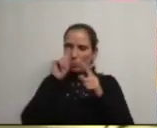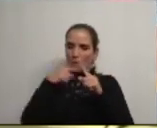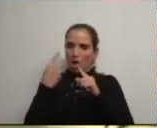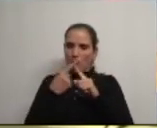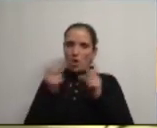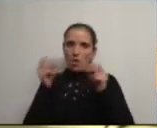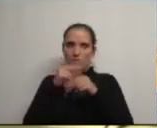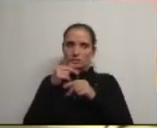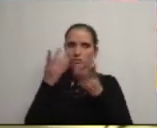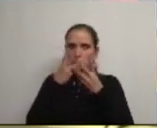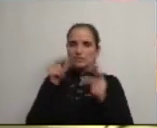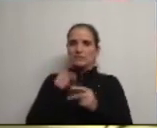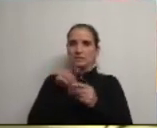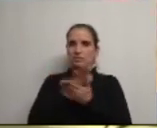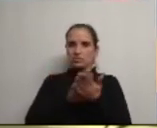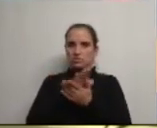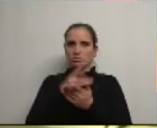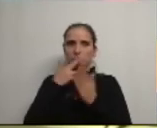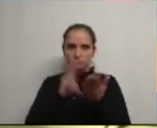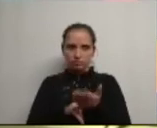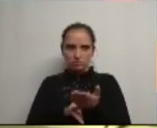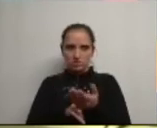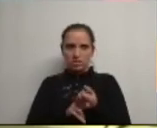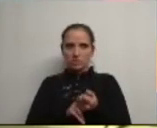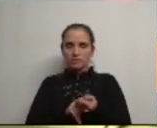ano de conversar estas coisas muito a sério agora